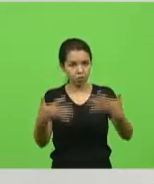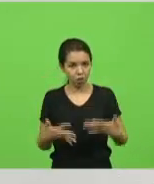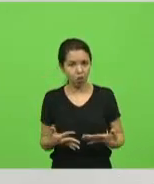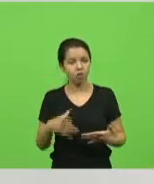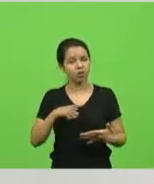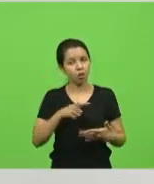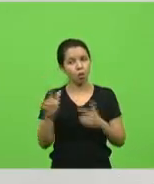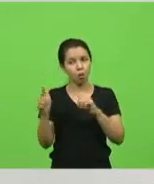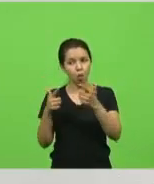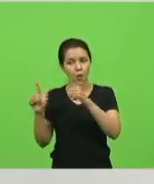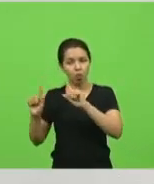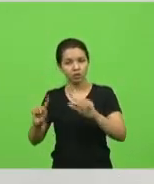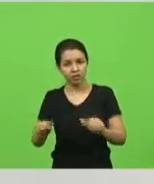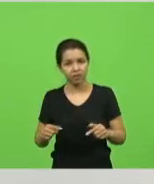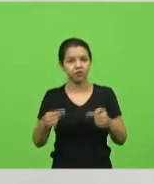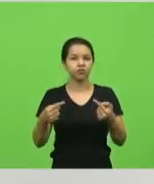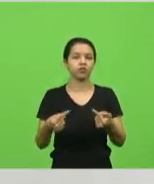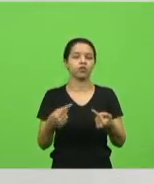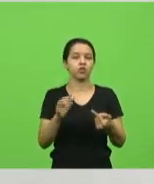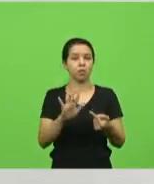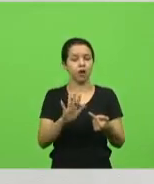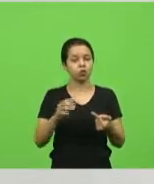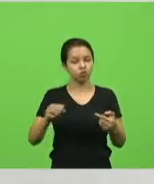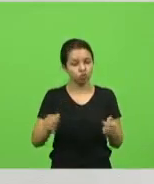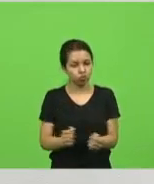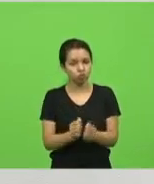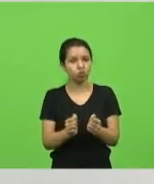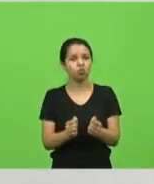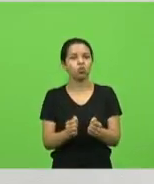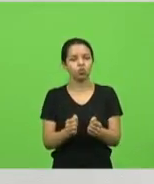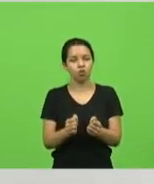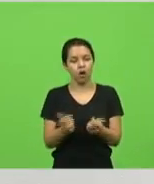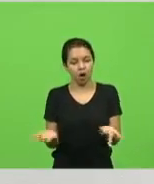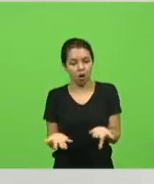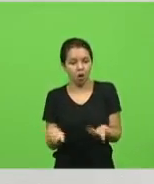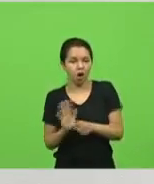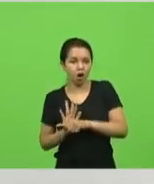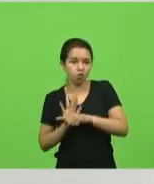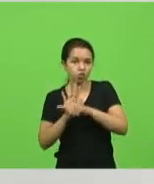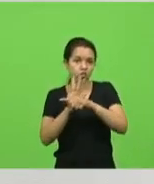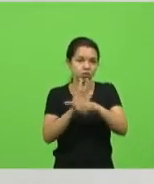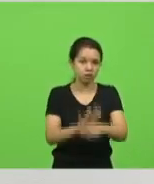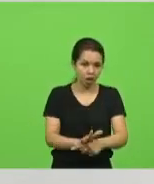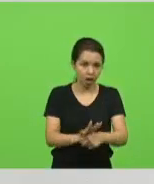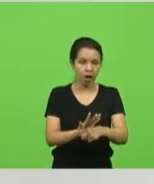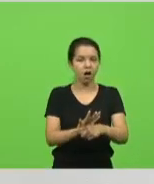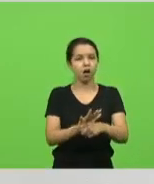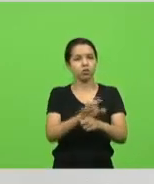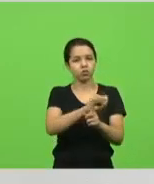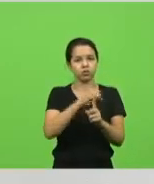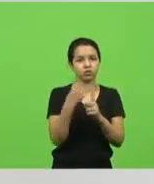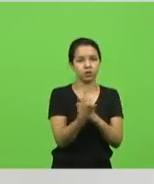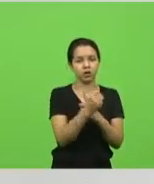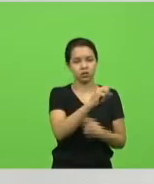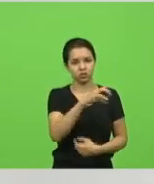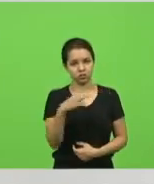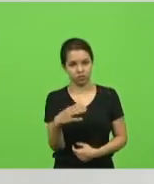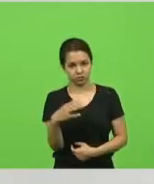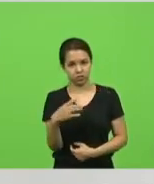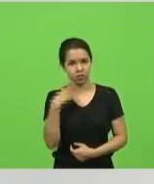superarmos, mas juntos, vamos deixar mais essa parcela de cooperação com a sociedade catarinense. Meu amigo, deputado Lima.